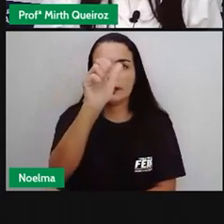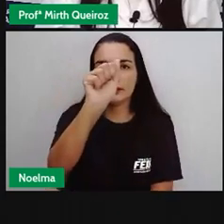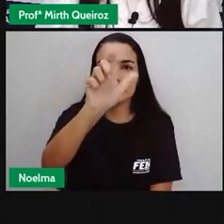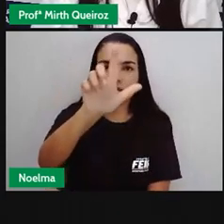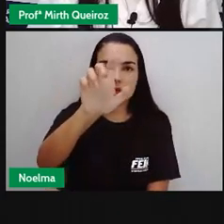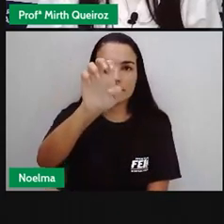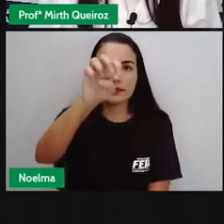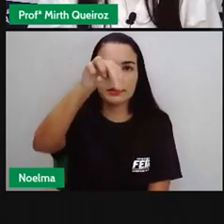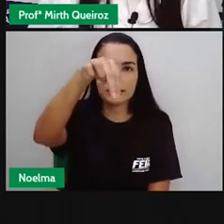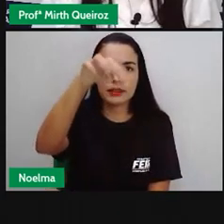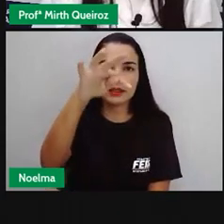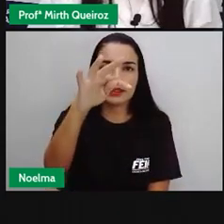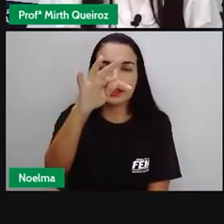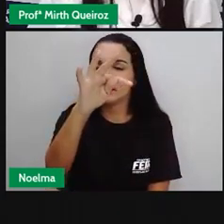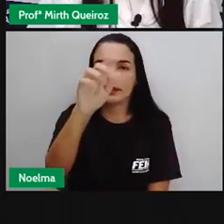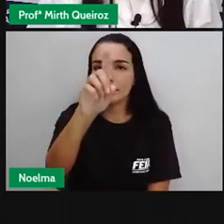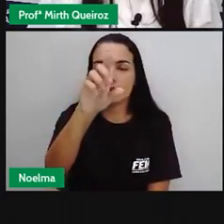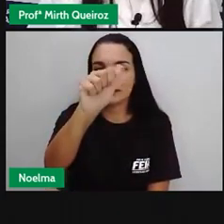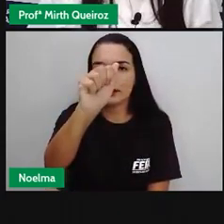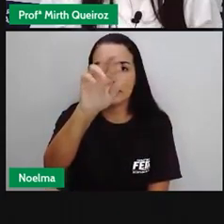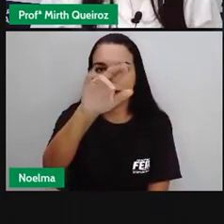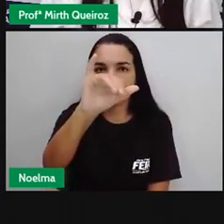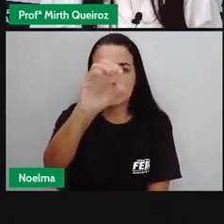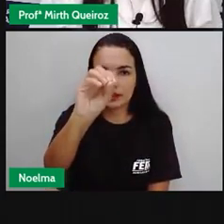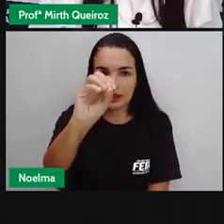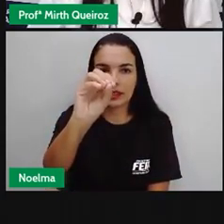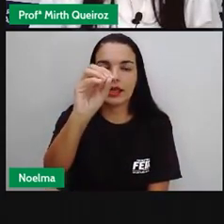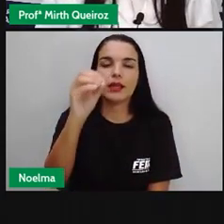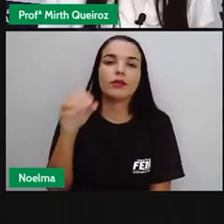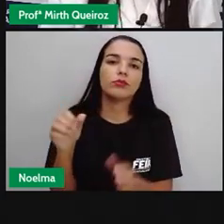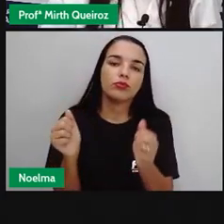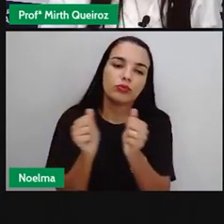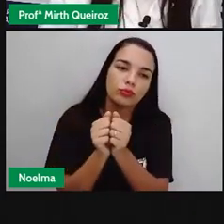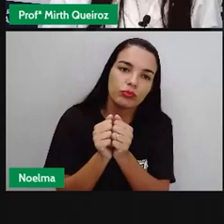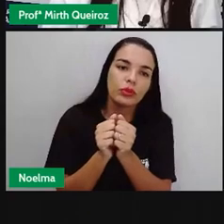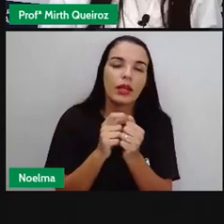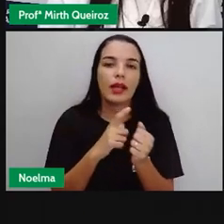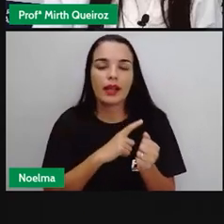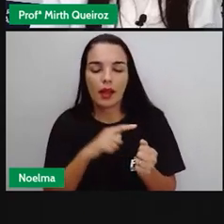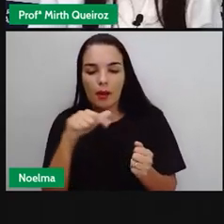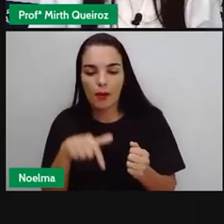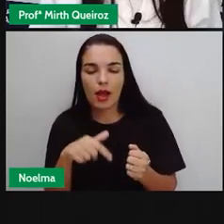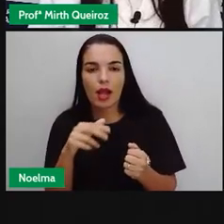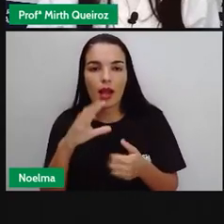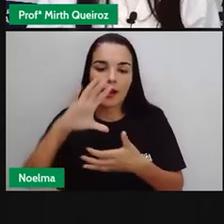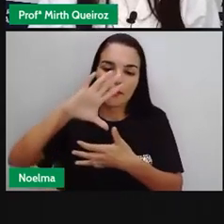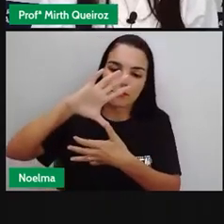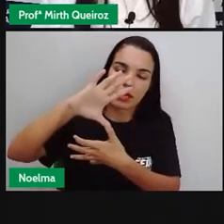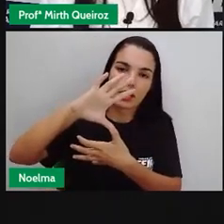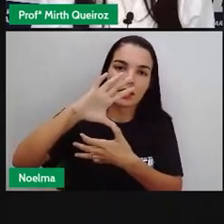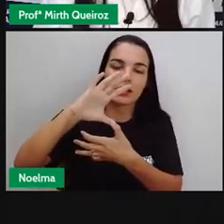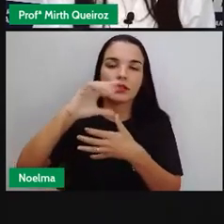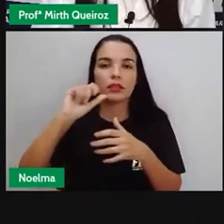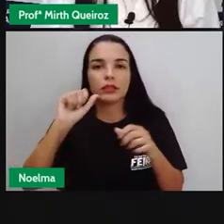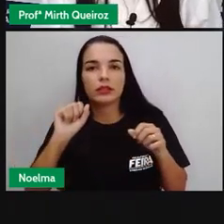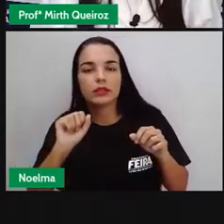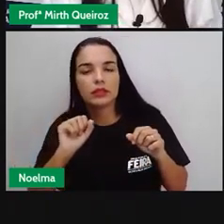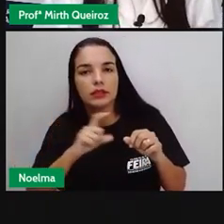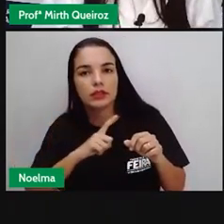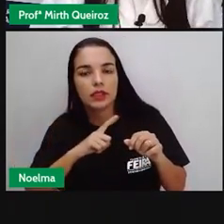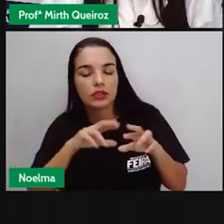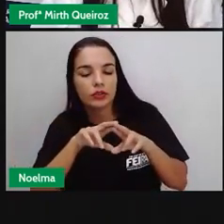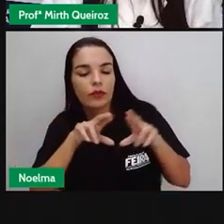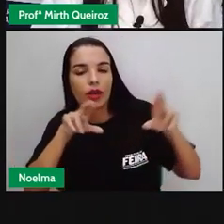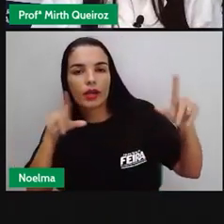um calendário da gente que é diferente, certo? Justamente porque nem sempre o tempo histórico coincide com o tempo